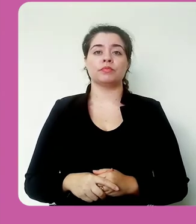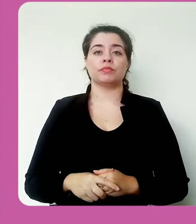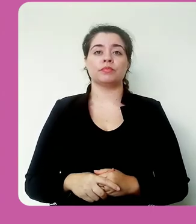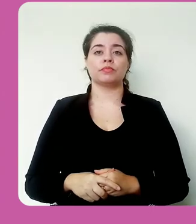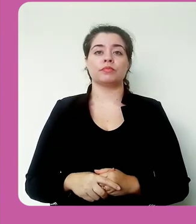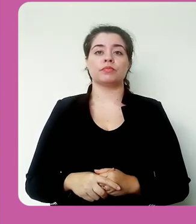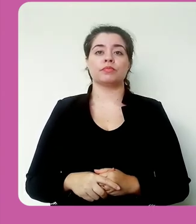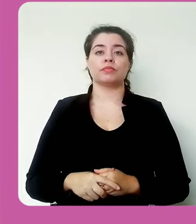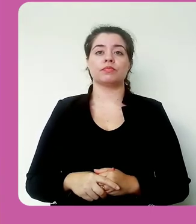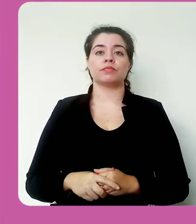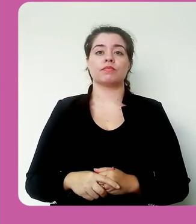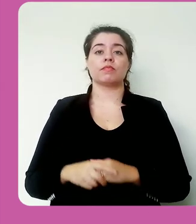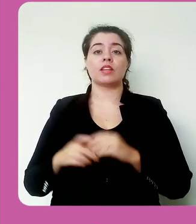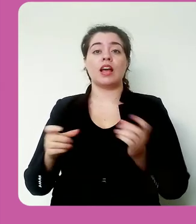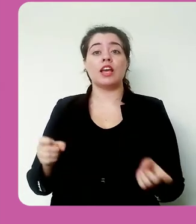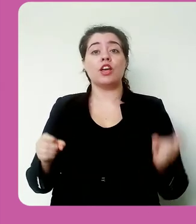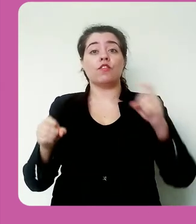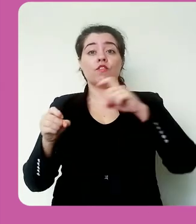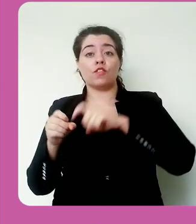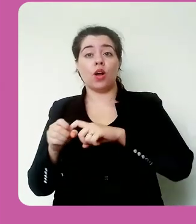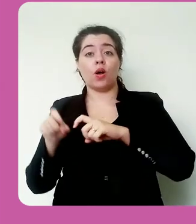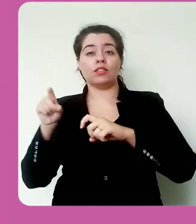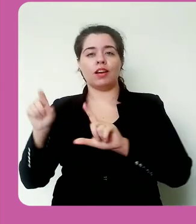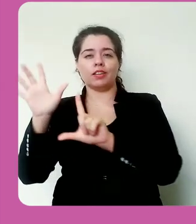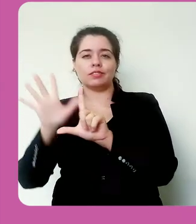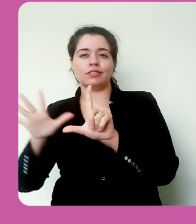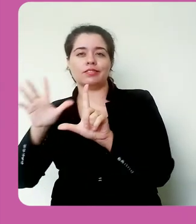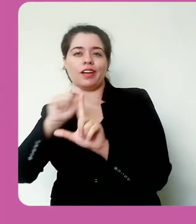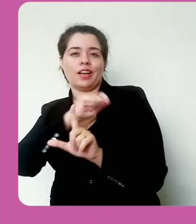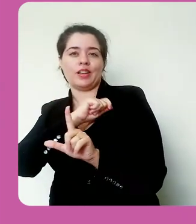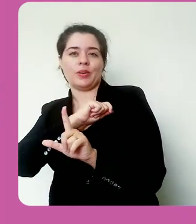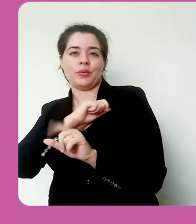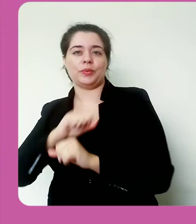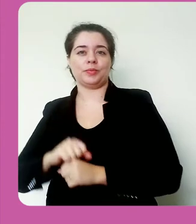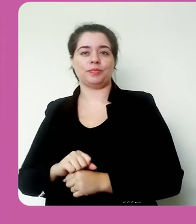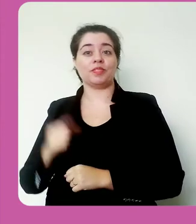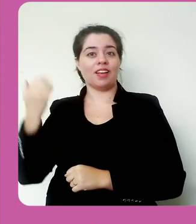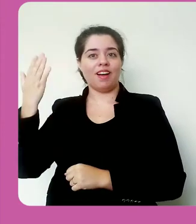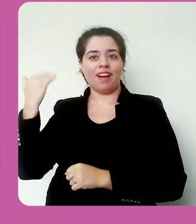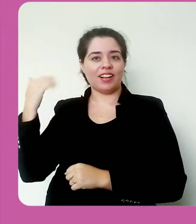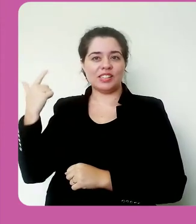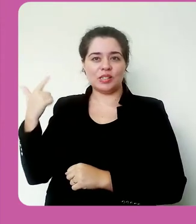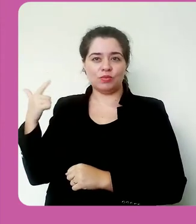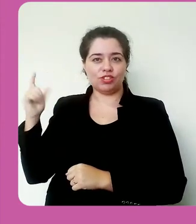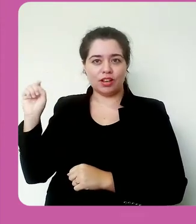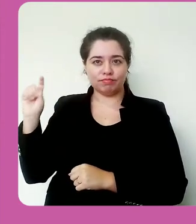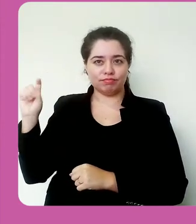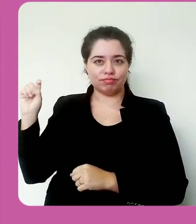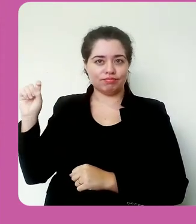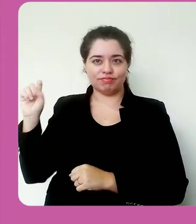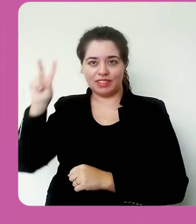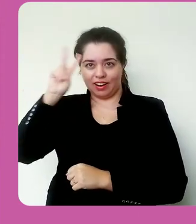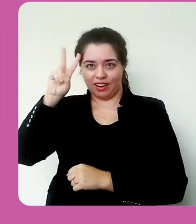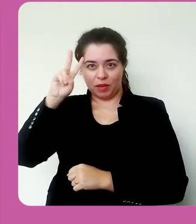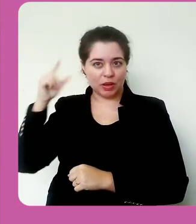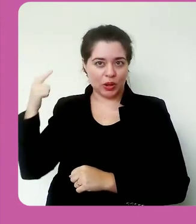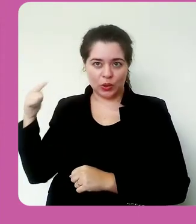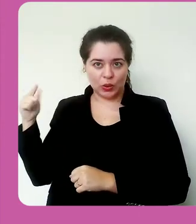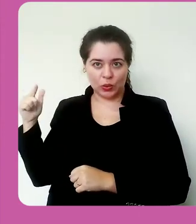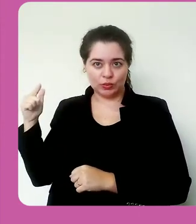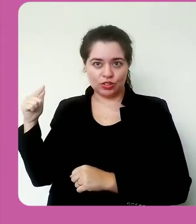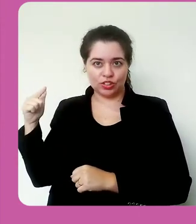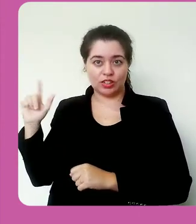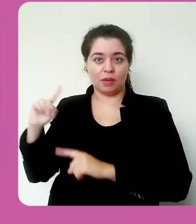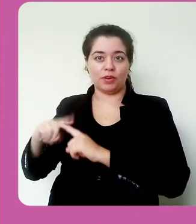e voltar lá na visão do aluno, ó, não aparecia nenhum botão, porque tinha finalizado, data limite tinha